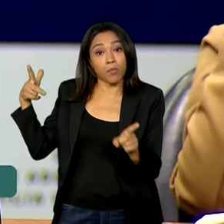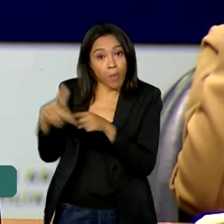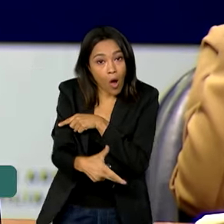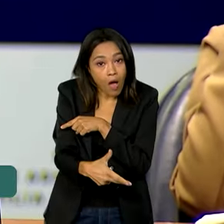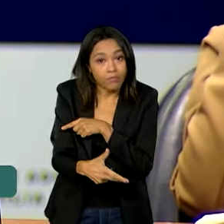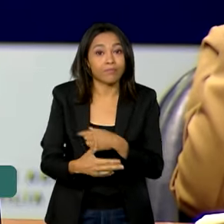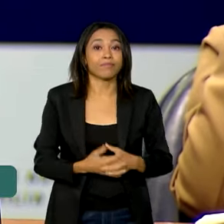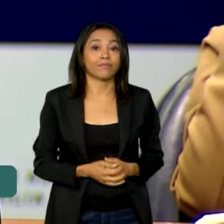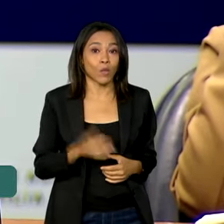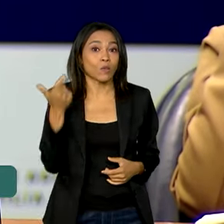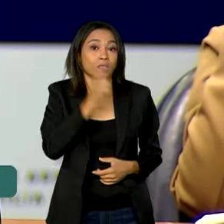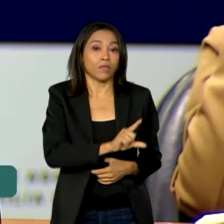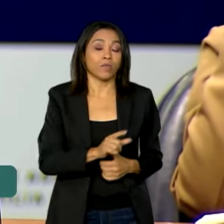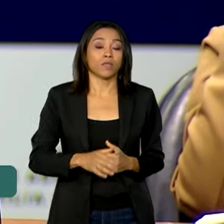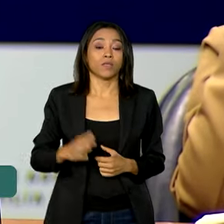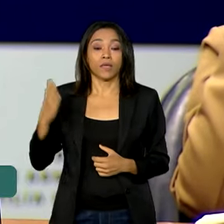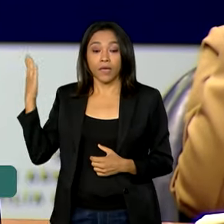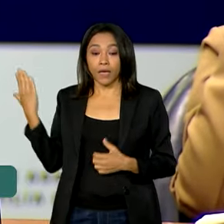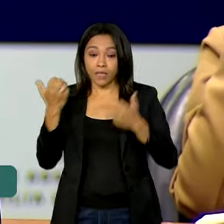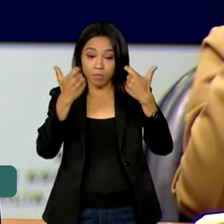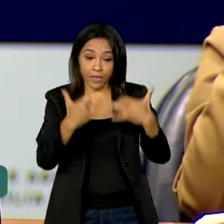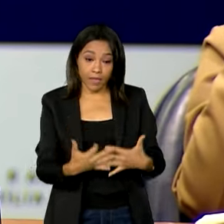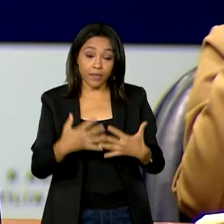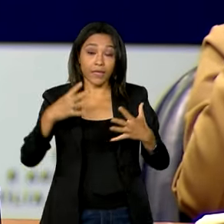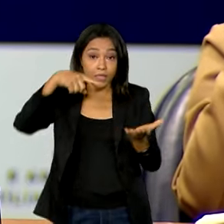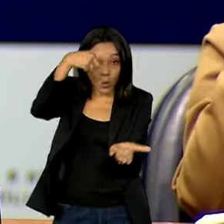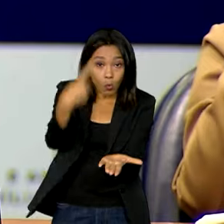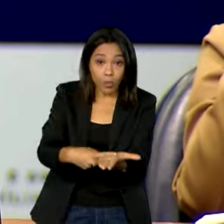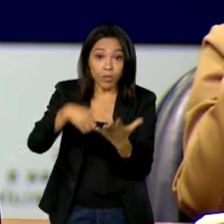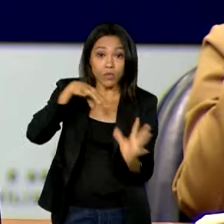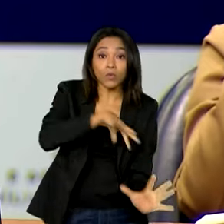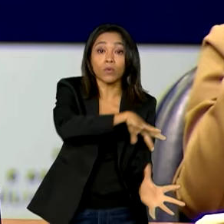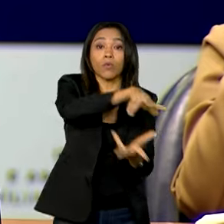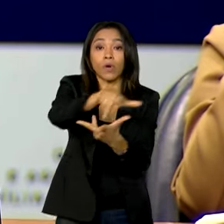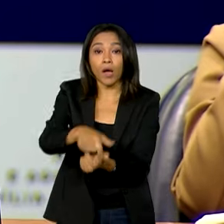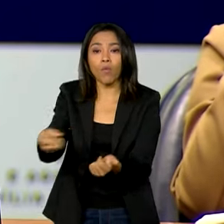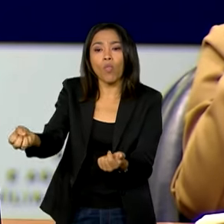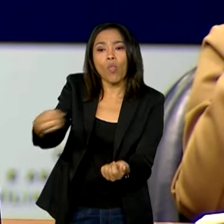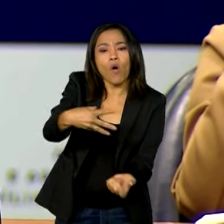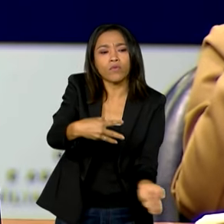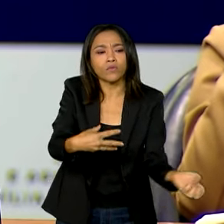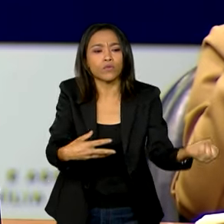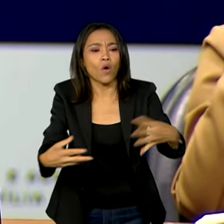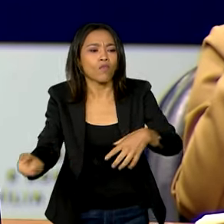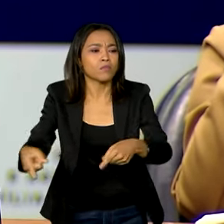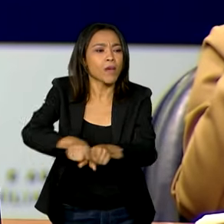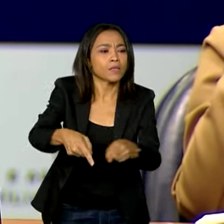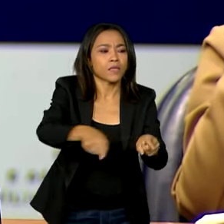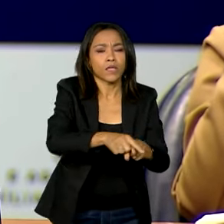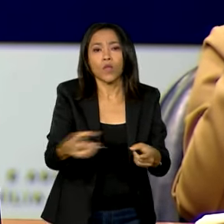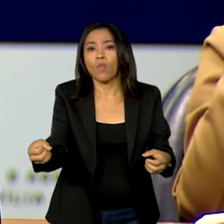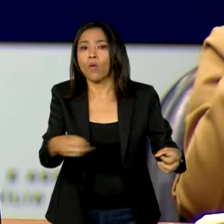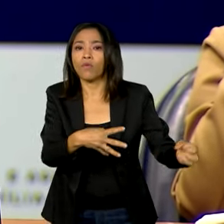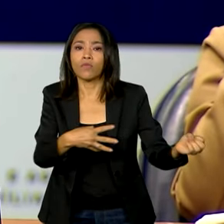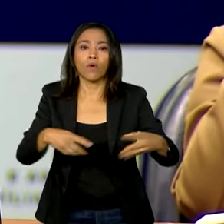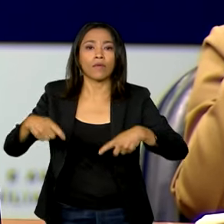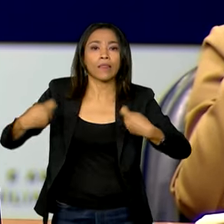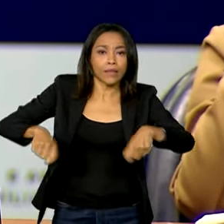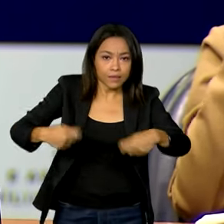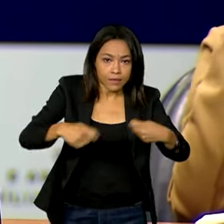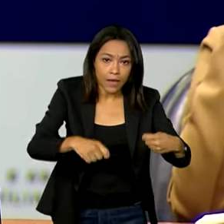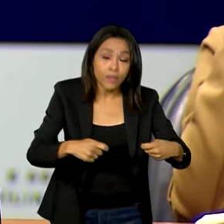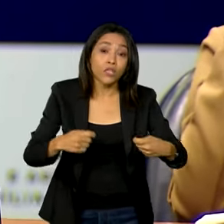A aliança global poderá dinamizar com novas parcerias, novas demandas e o trabalho de cooperação